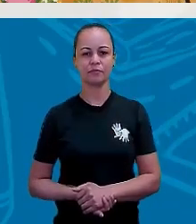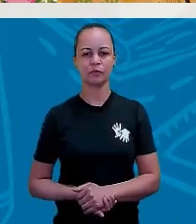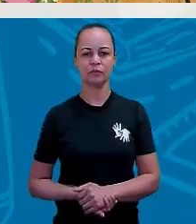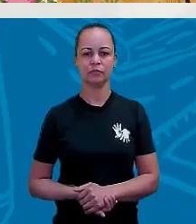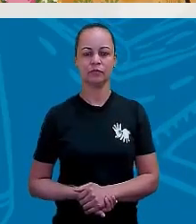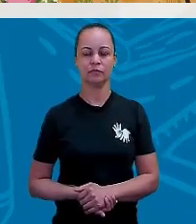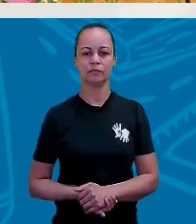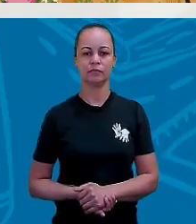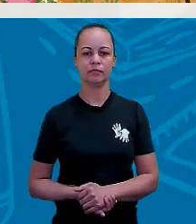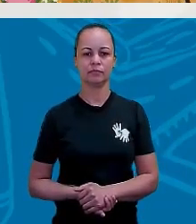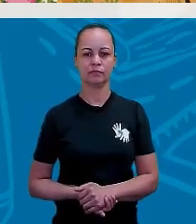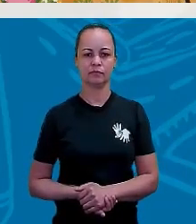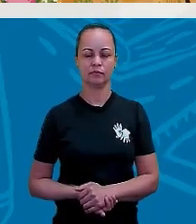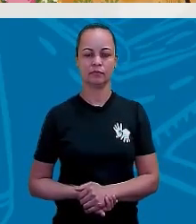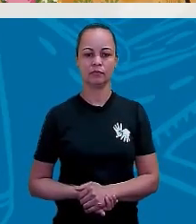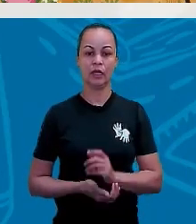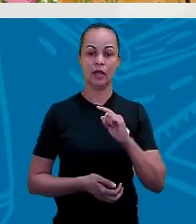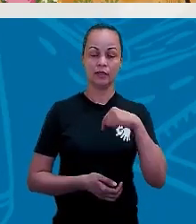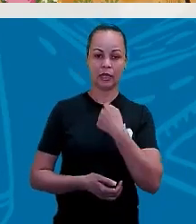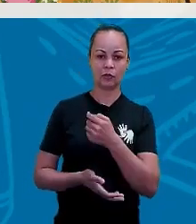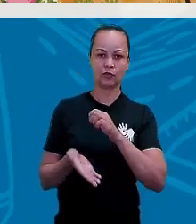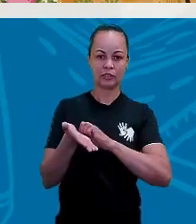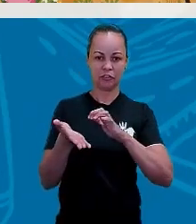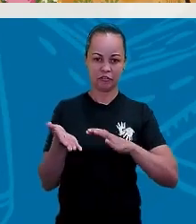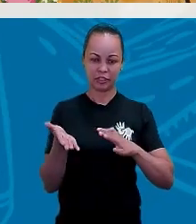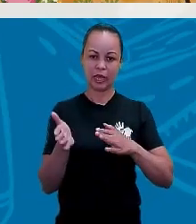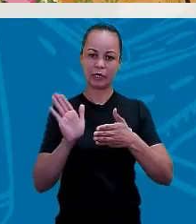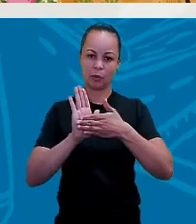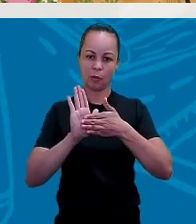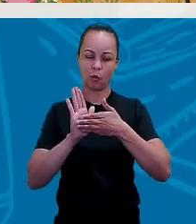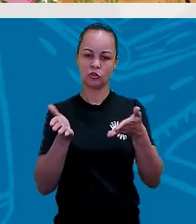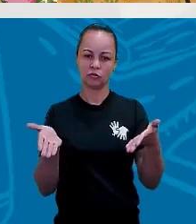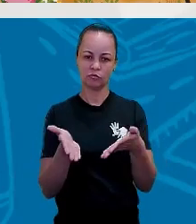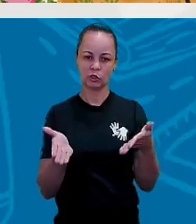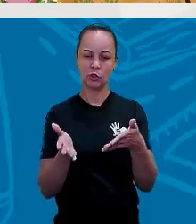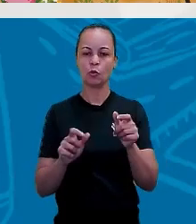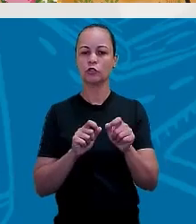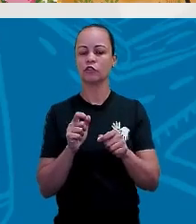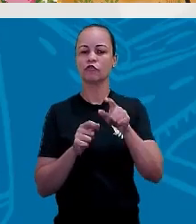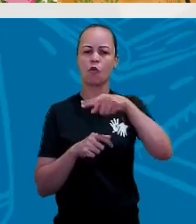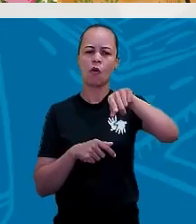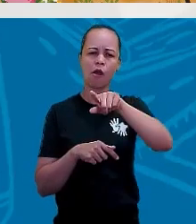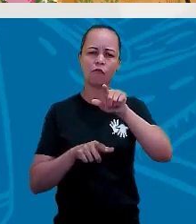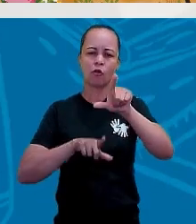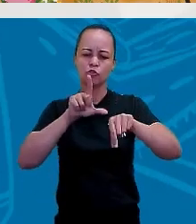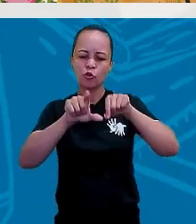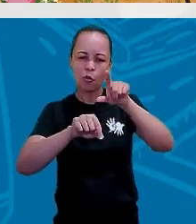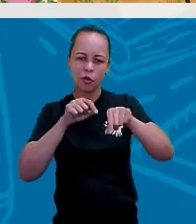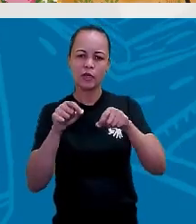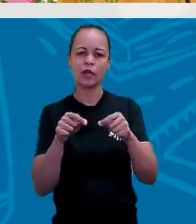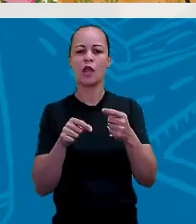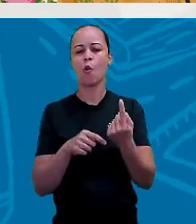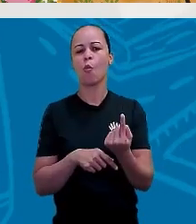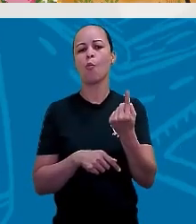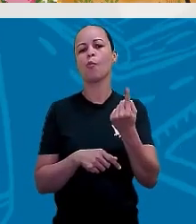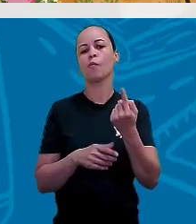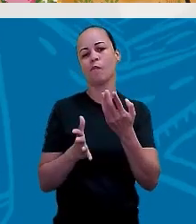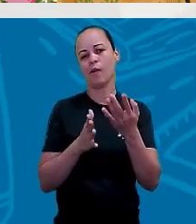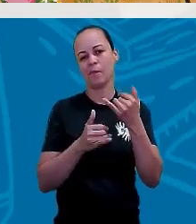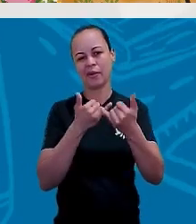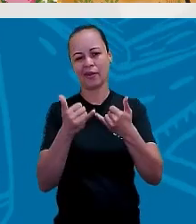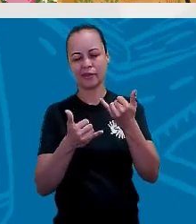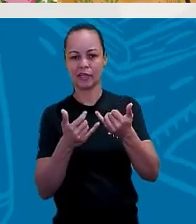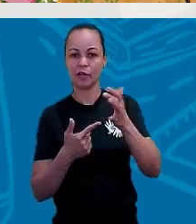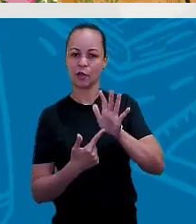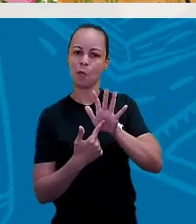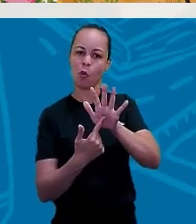In today's video, you will choose one of the toys that we showed